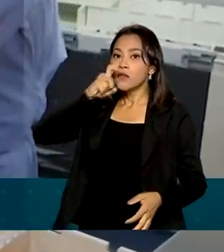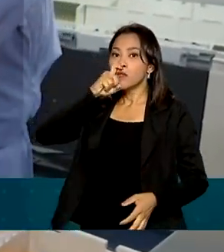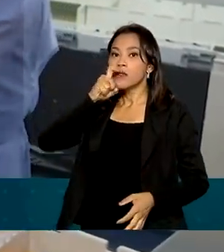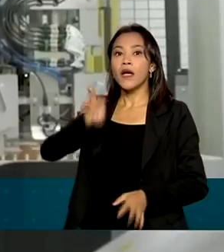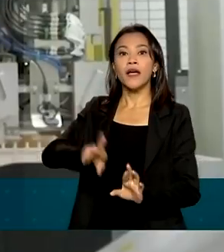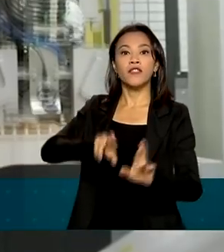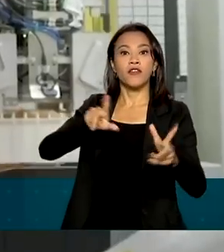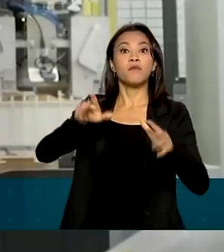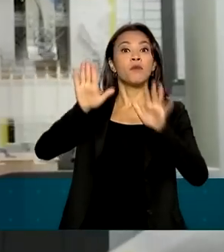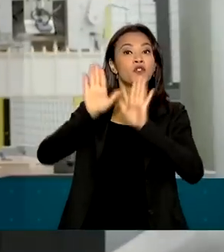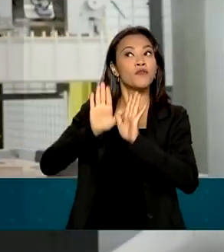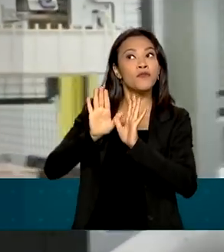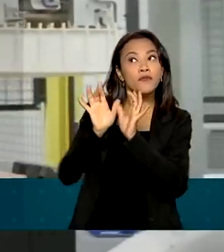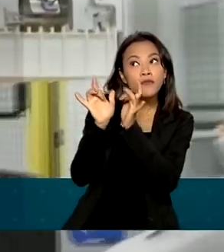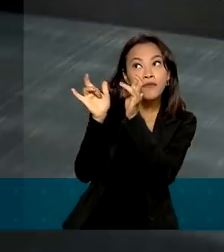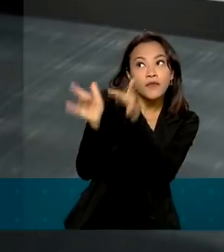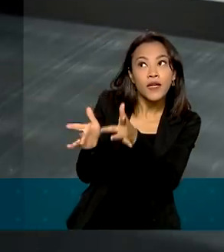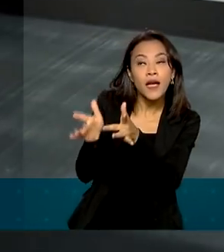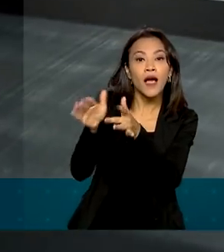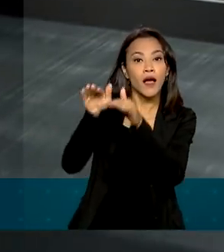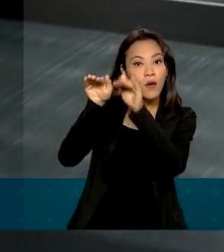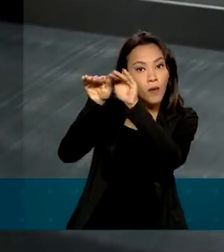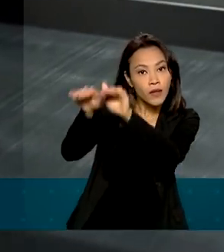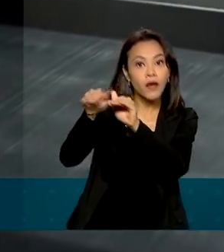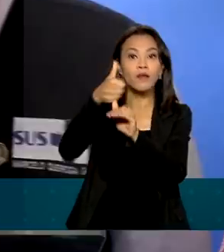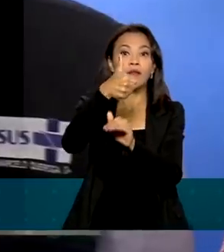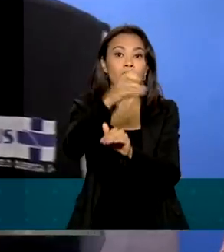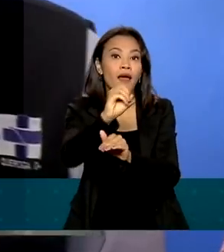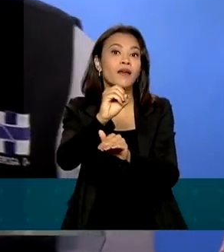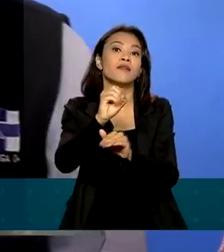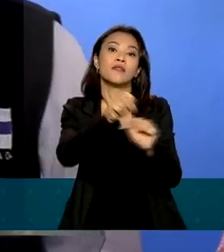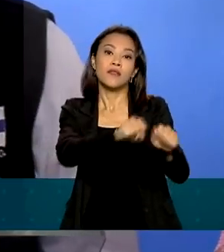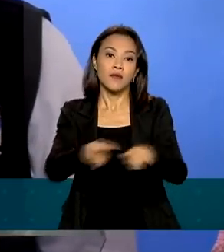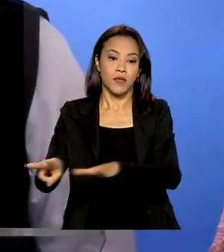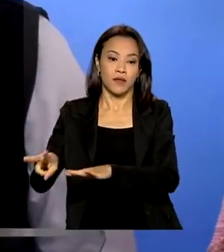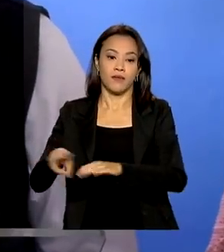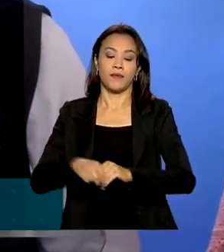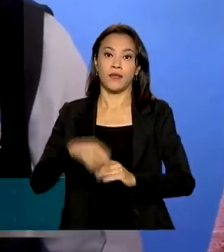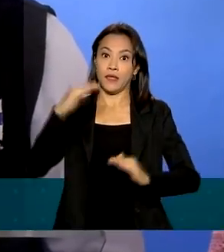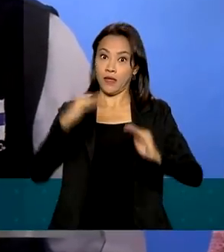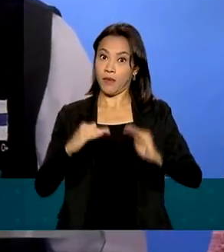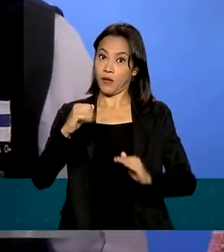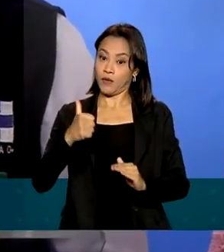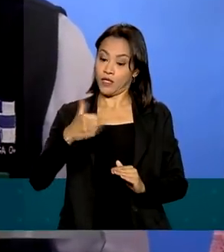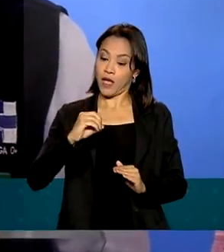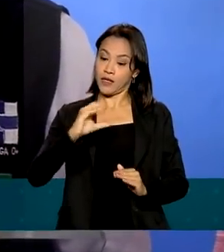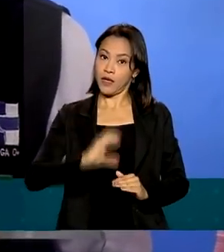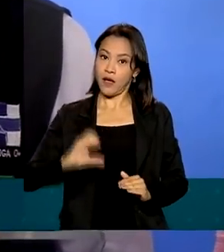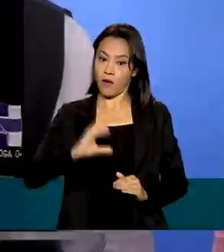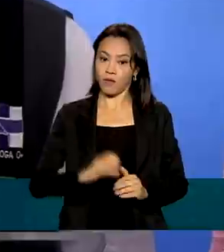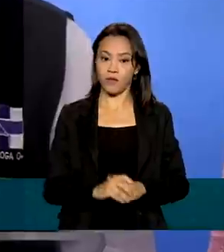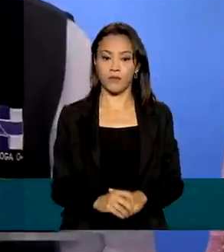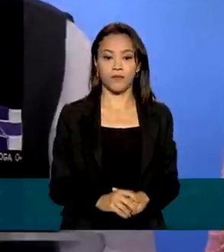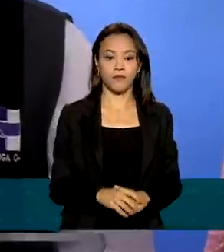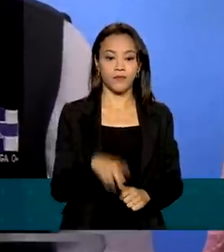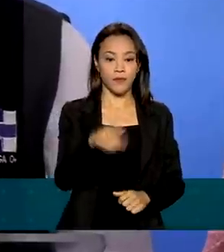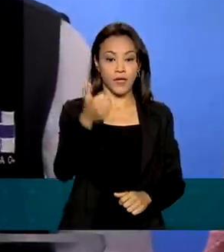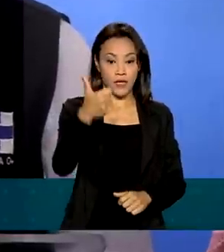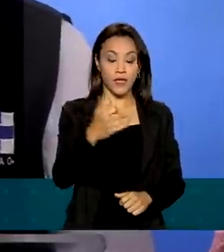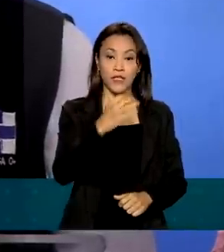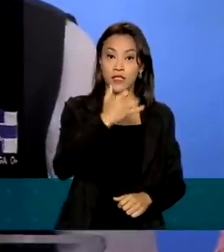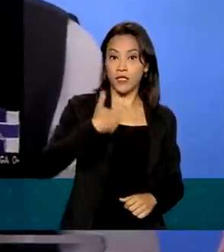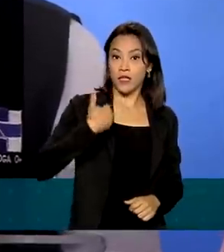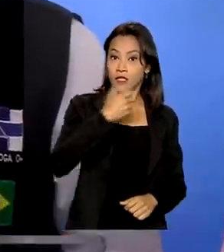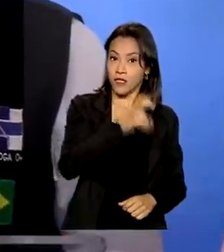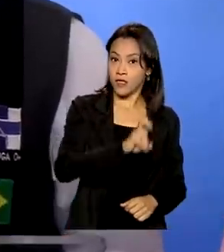por dez semanas em temperatura de dois graus. Mãe, mãe, saúde crianças de 5 a 11 anos. Cuidaremos